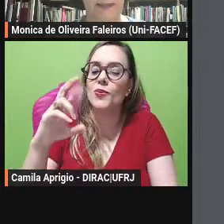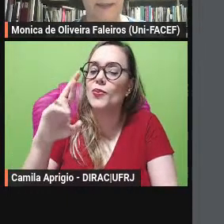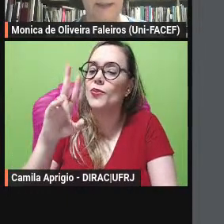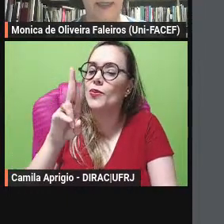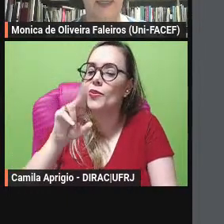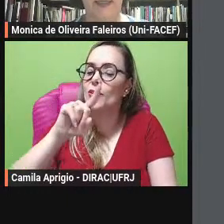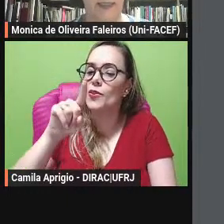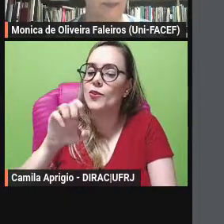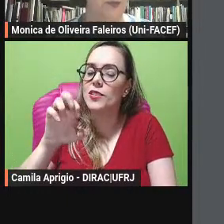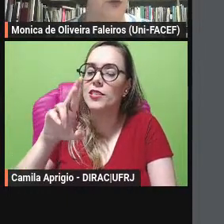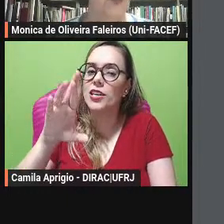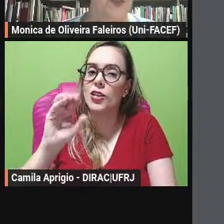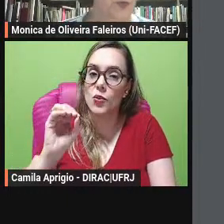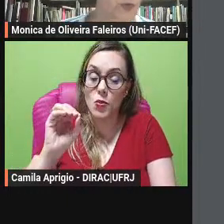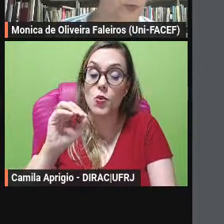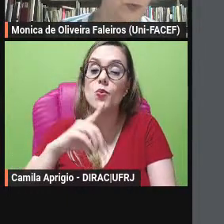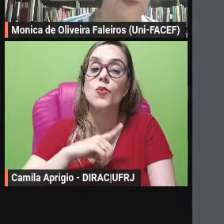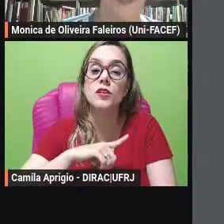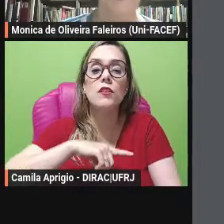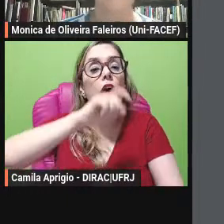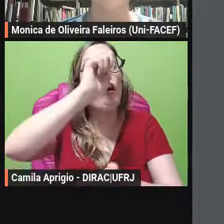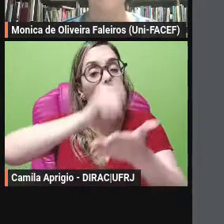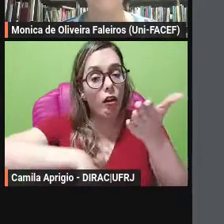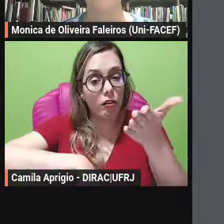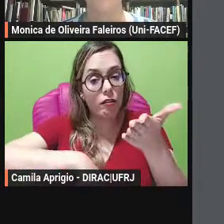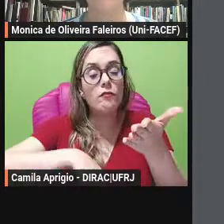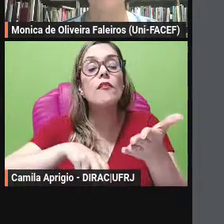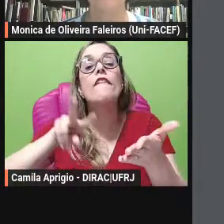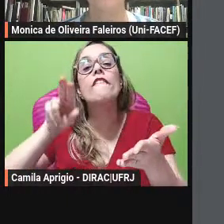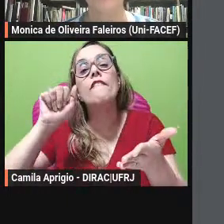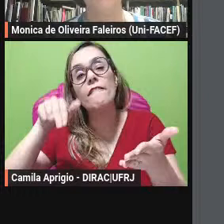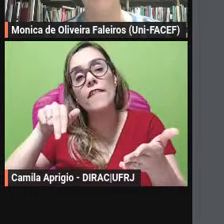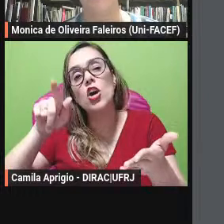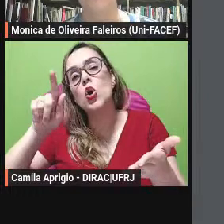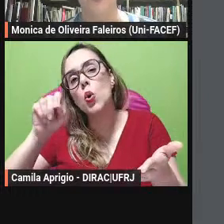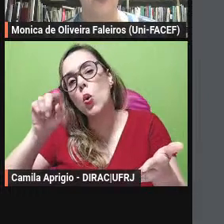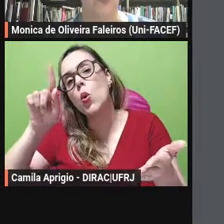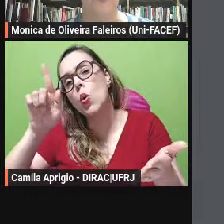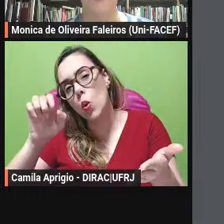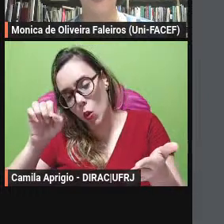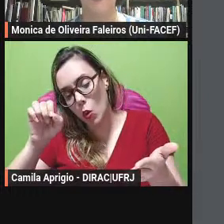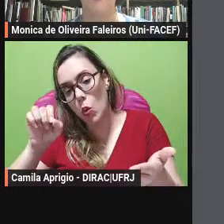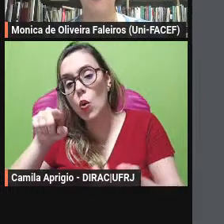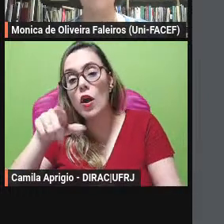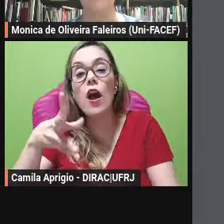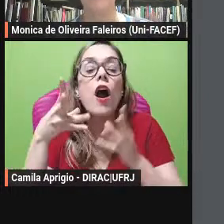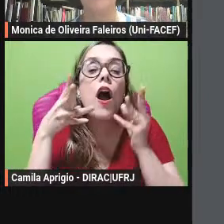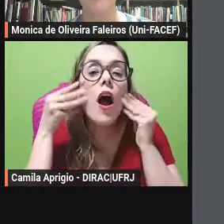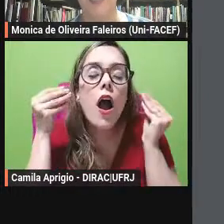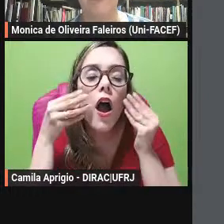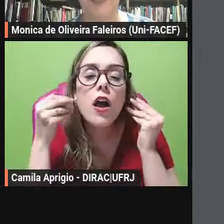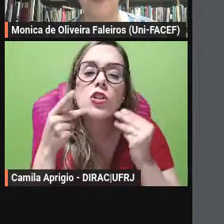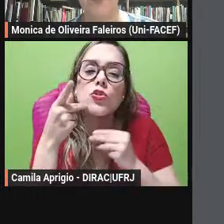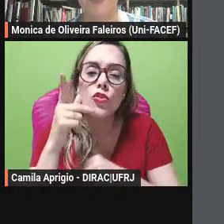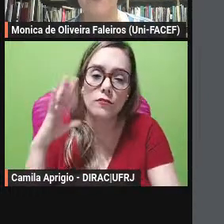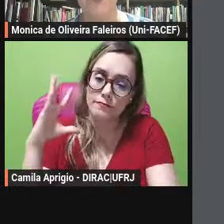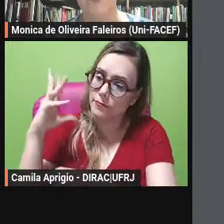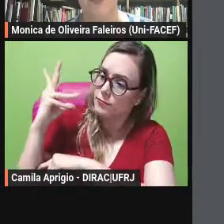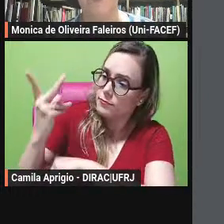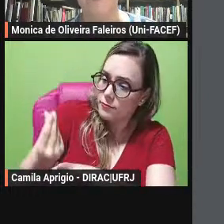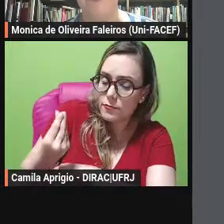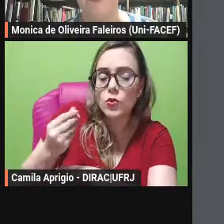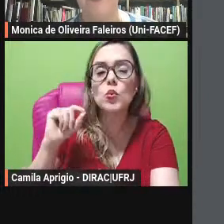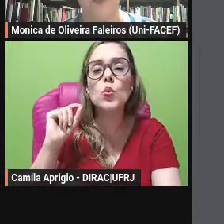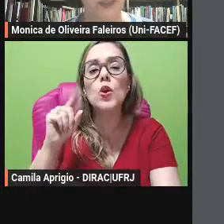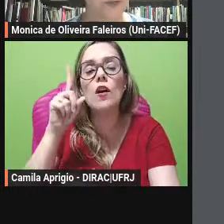assina Emanuel Van Gogh e é a fábula no dia em que o gato falou que é a fábula que abre o livro